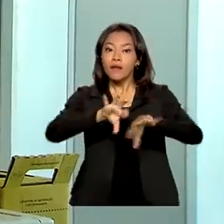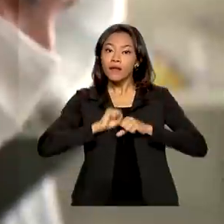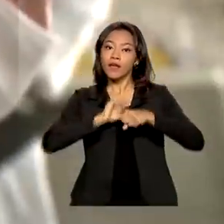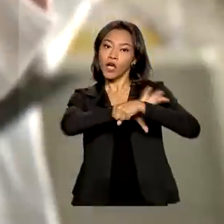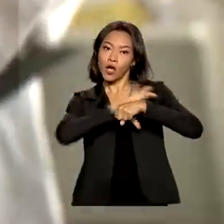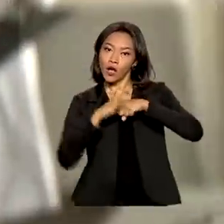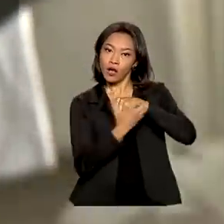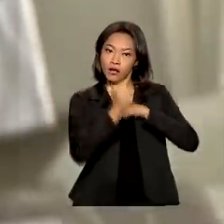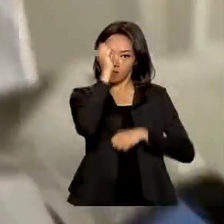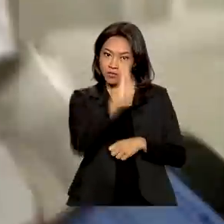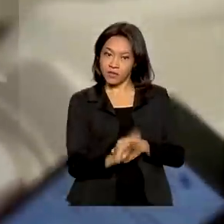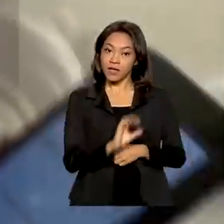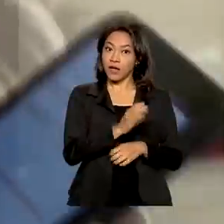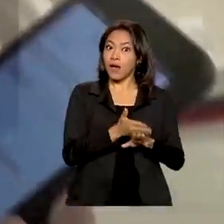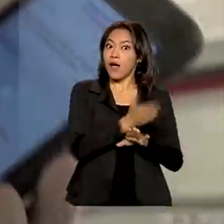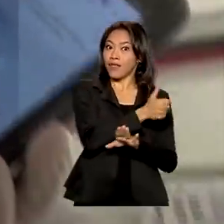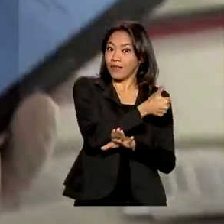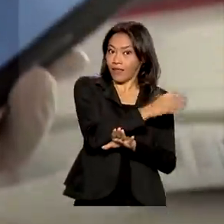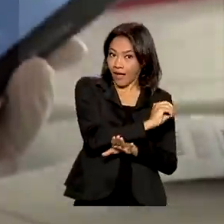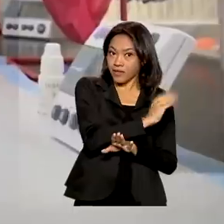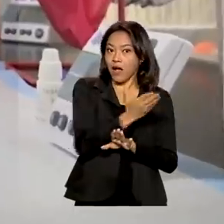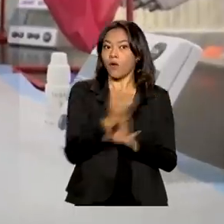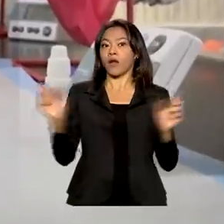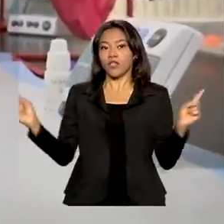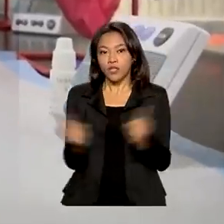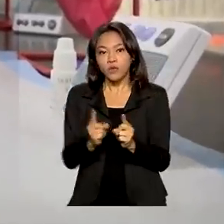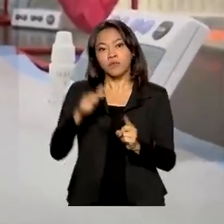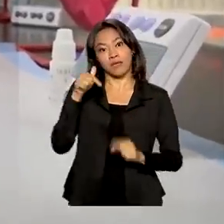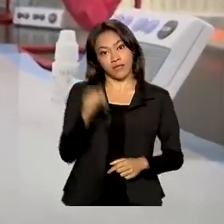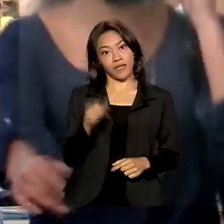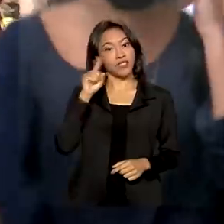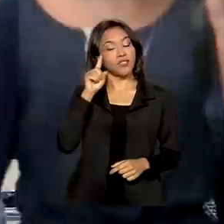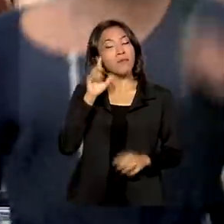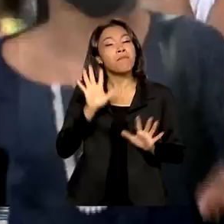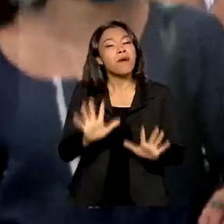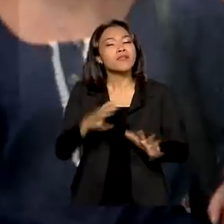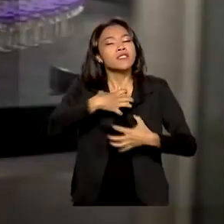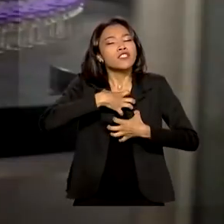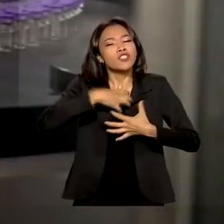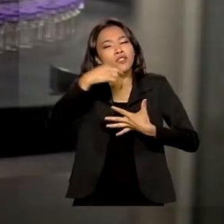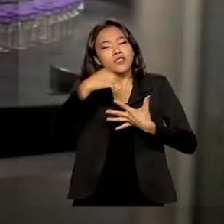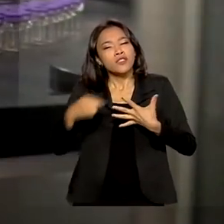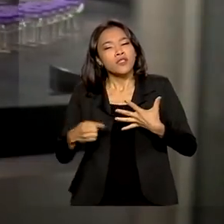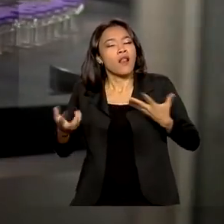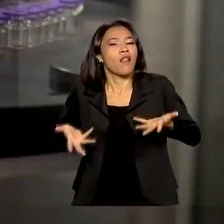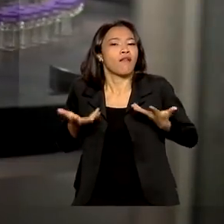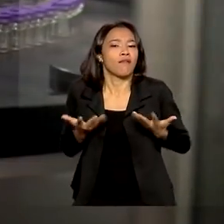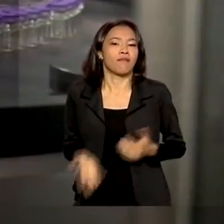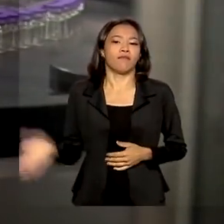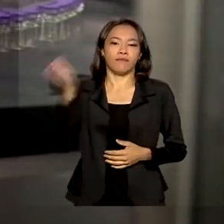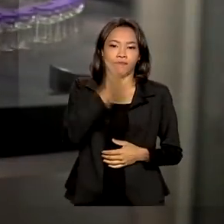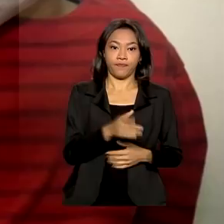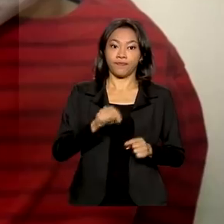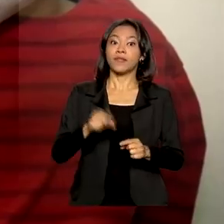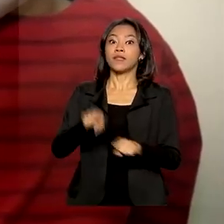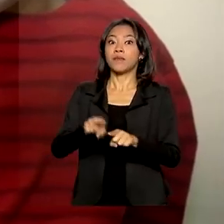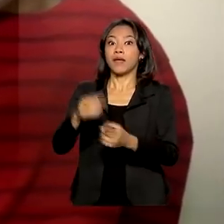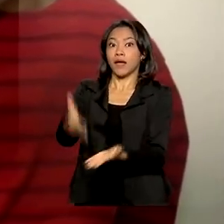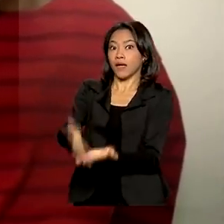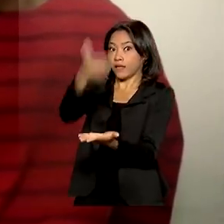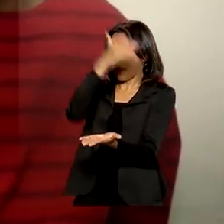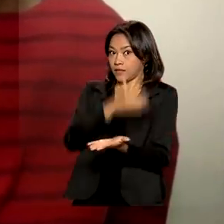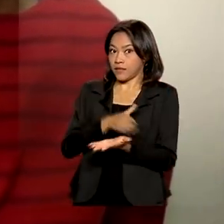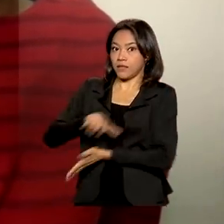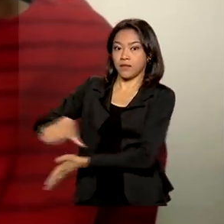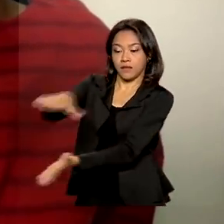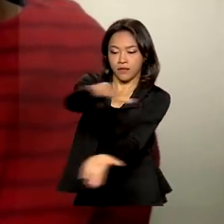de 10 para 7 dias para aqueles com sintomas leves e mais antecipa 600 mil doses